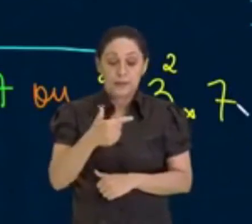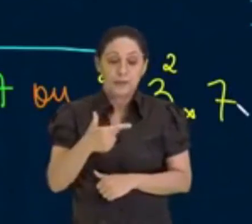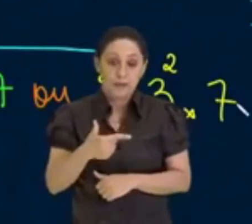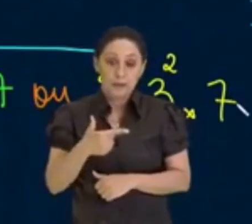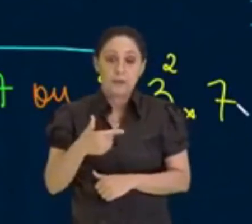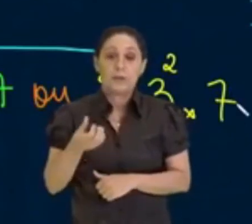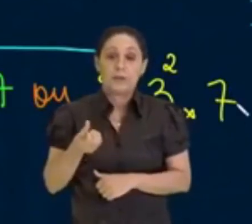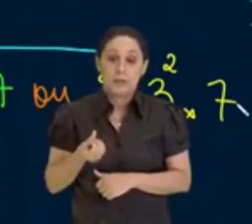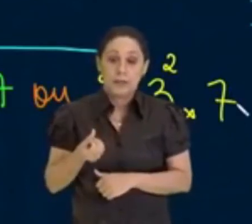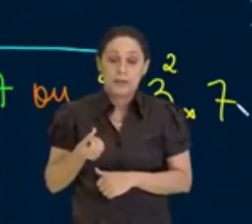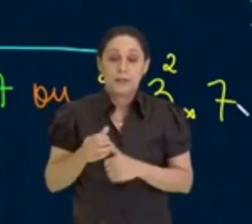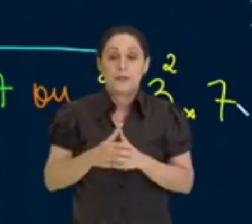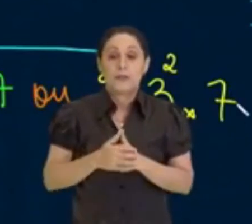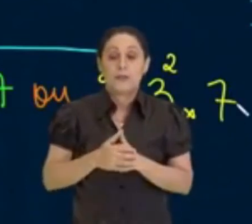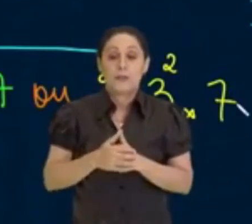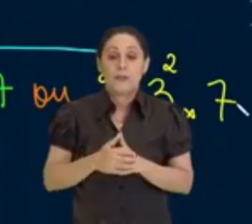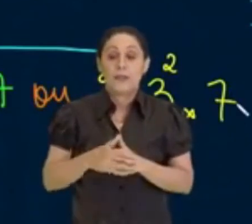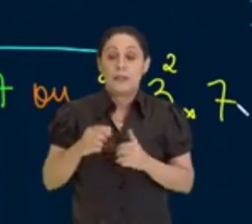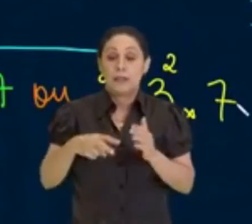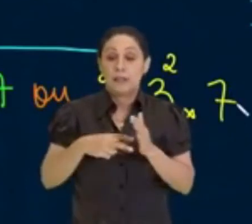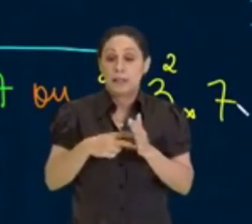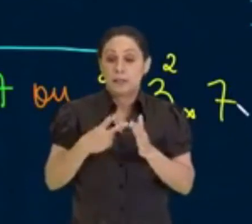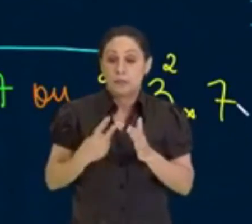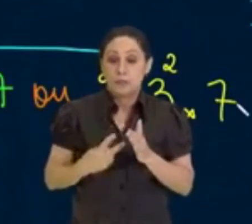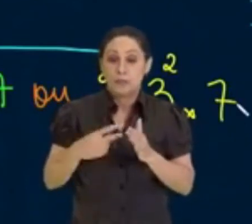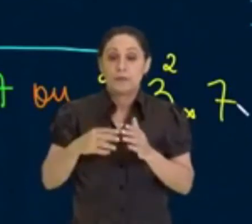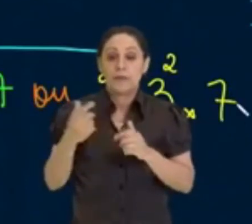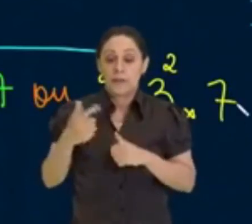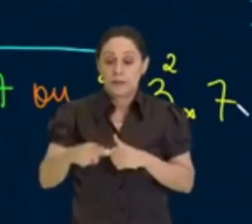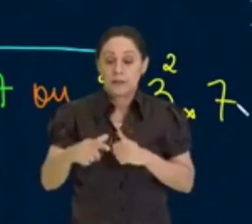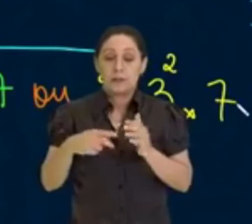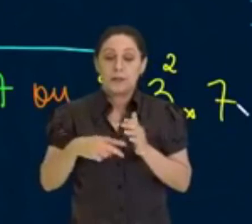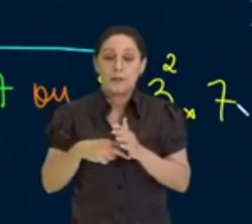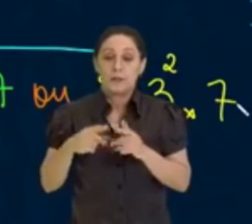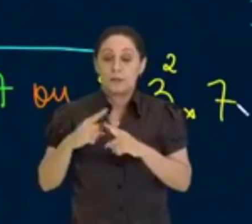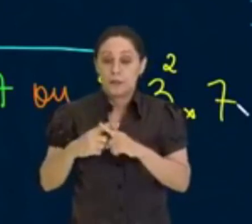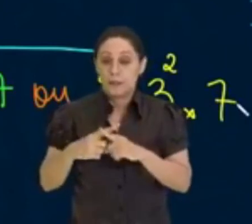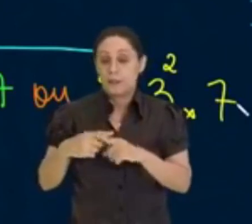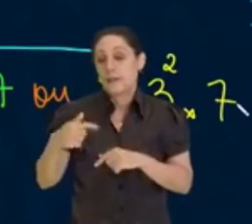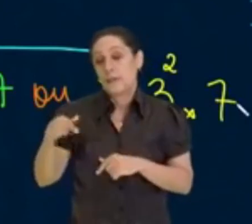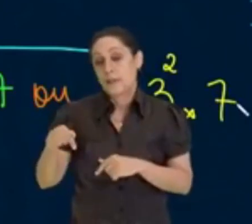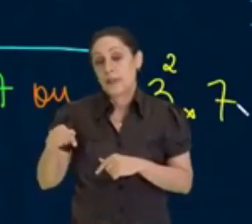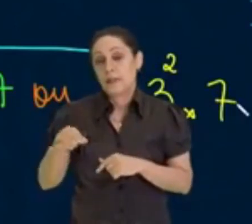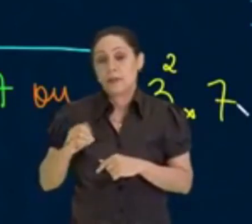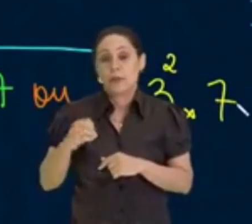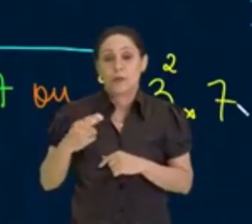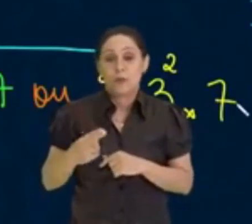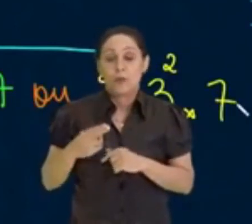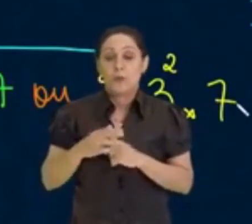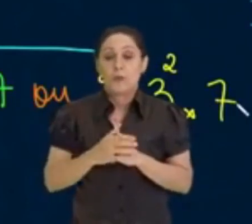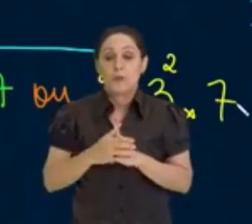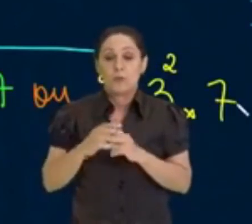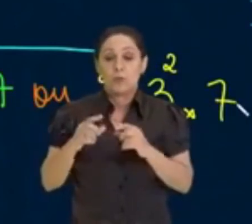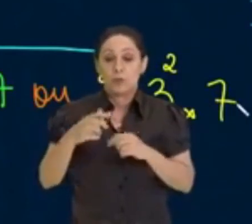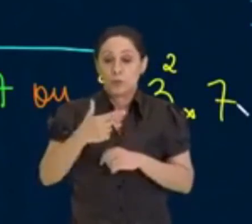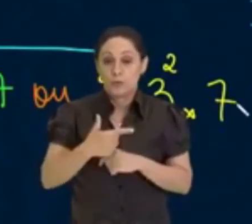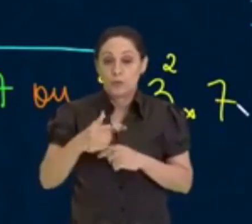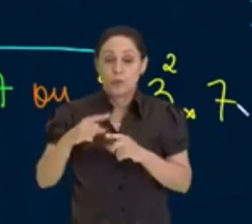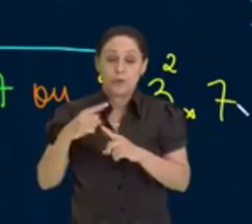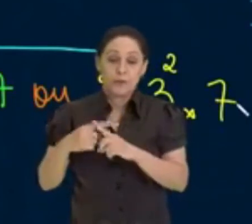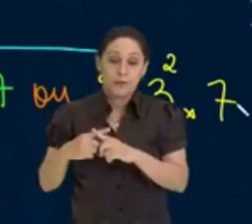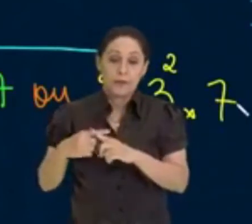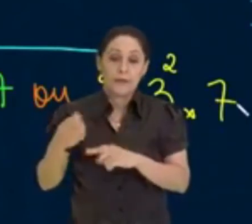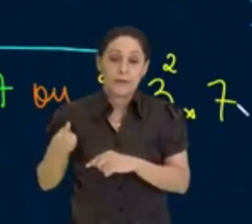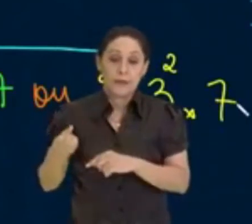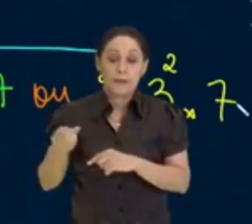126, ele é 2 vezes 3, vezes 3, vezes 7, ou 2 vezes 3 ao quadrado, vezes 7,